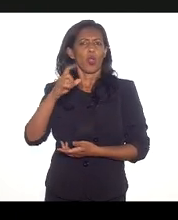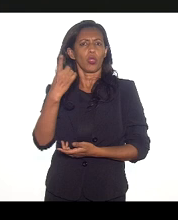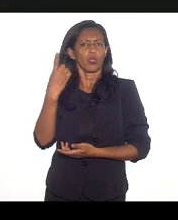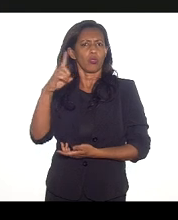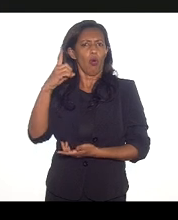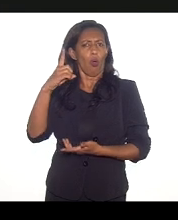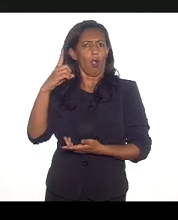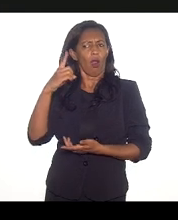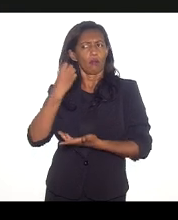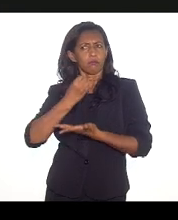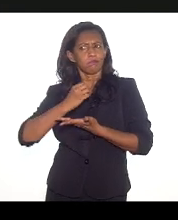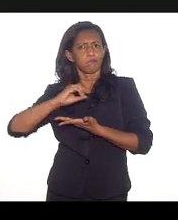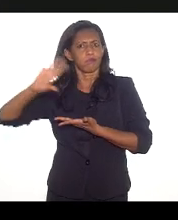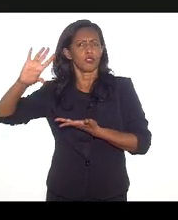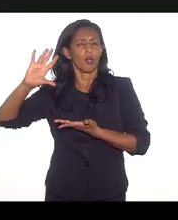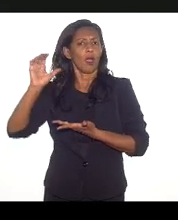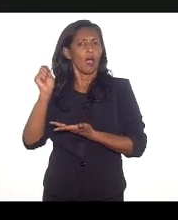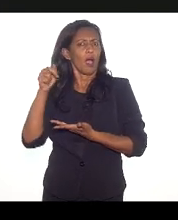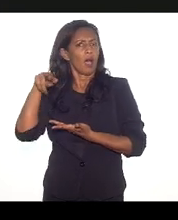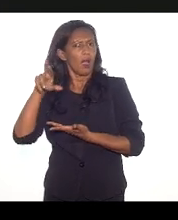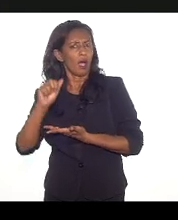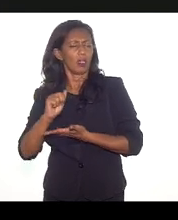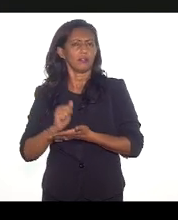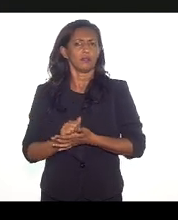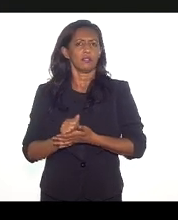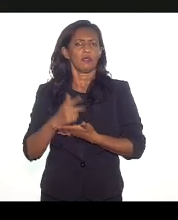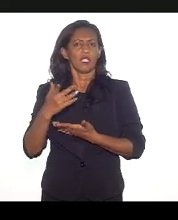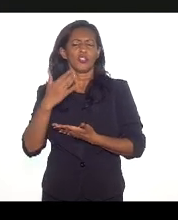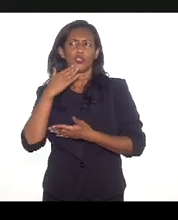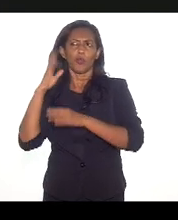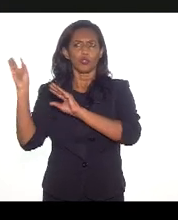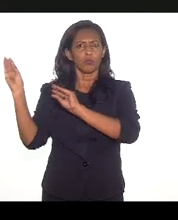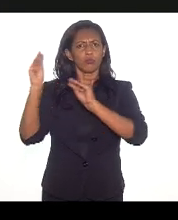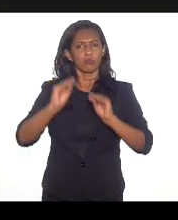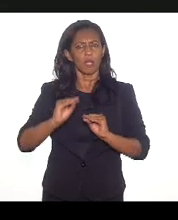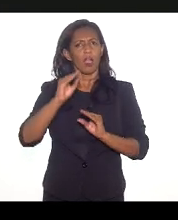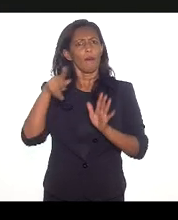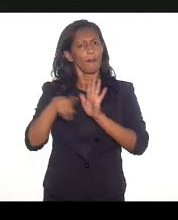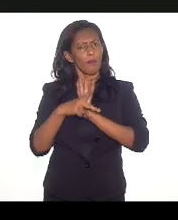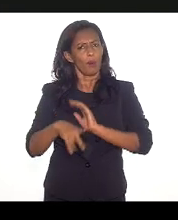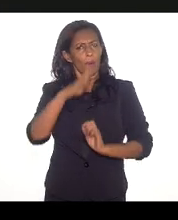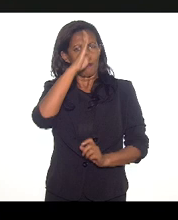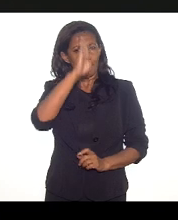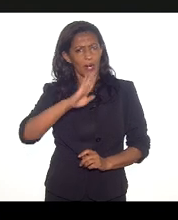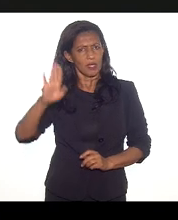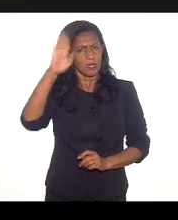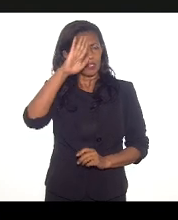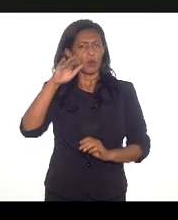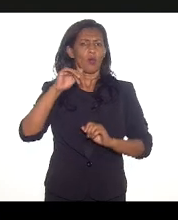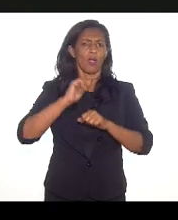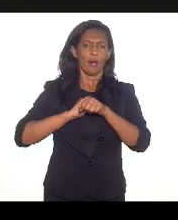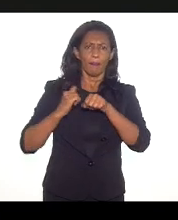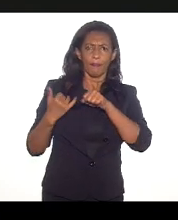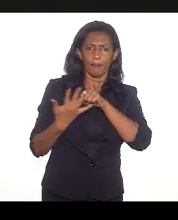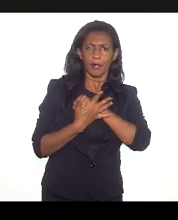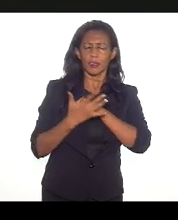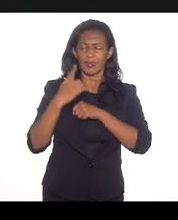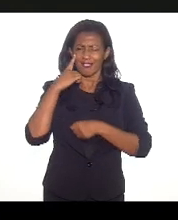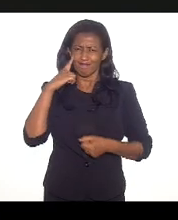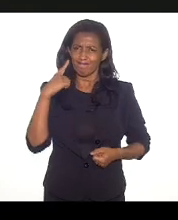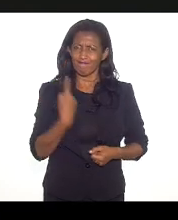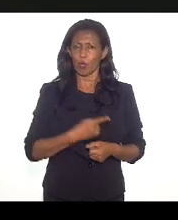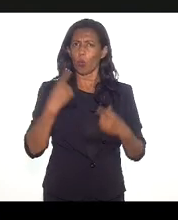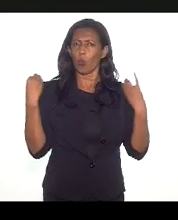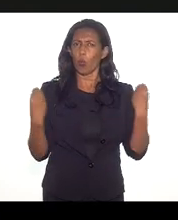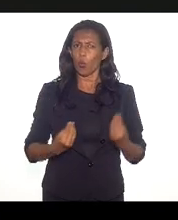a gente pode passar a produzir aqui no Brasil, ter transferência, tecnologia, a pandemia está vendo como é complicado